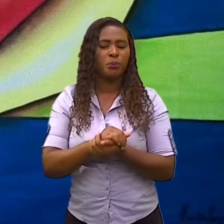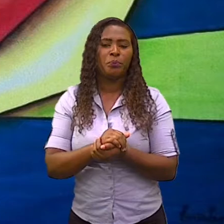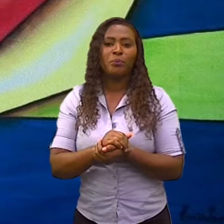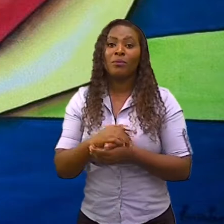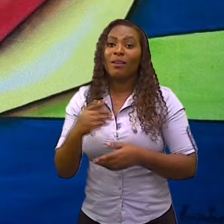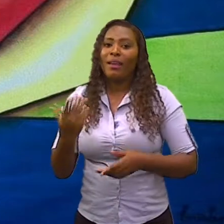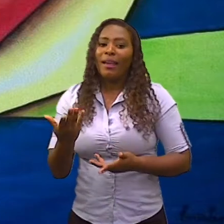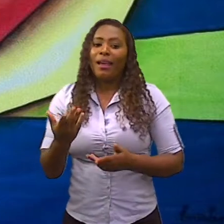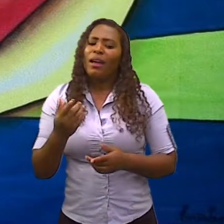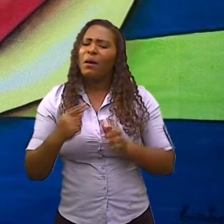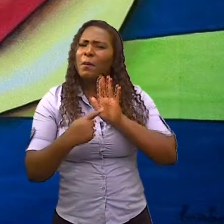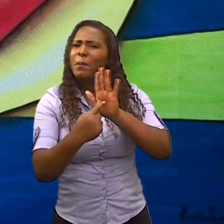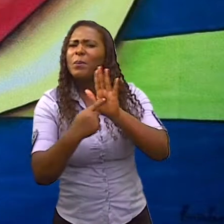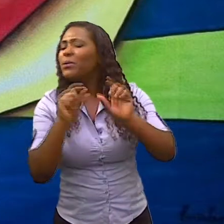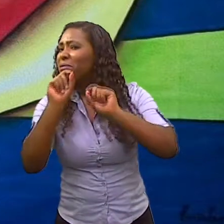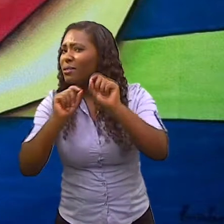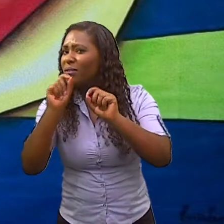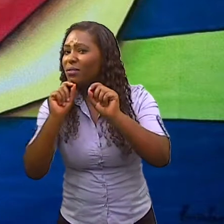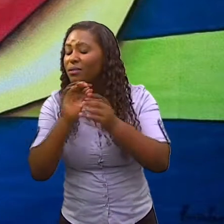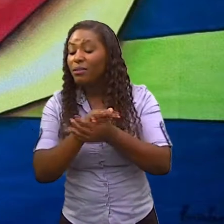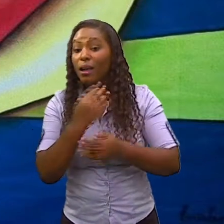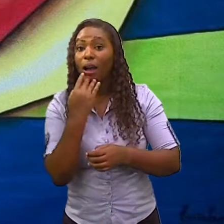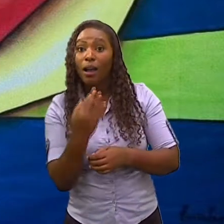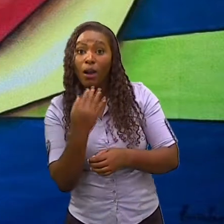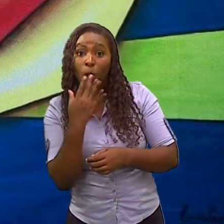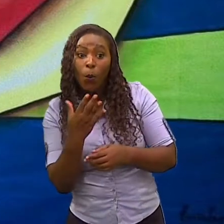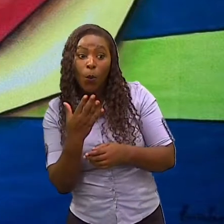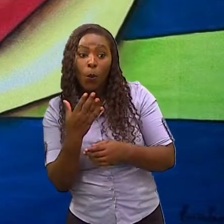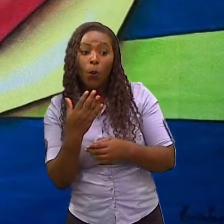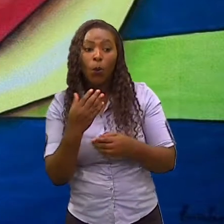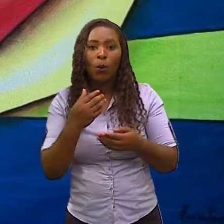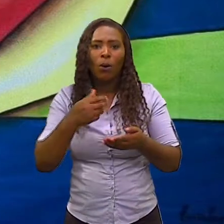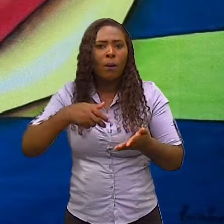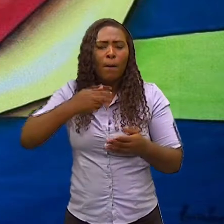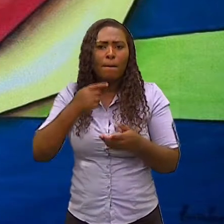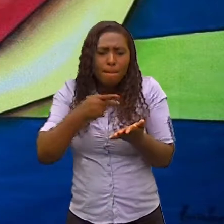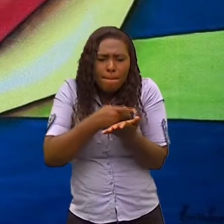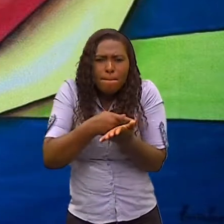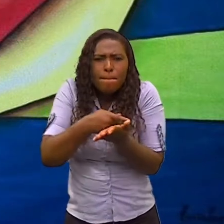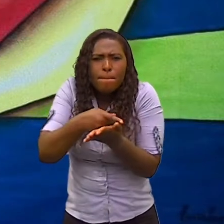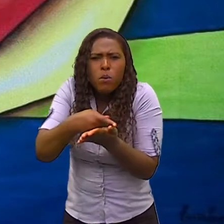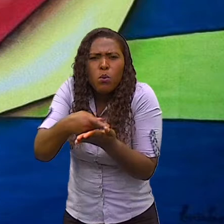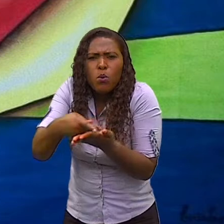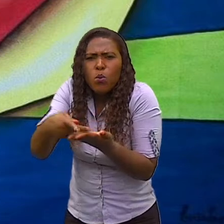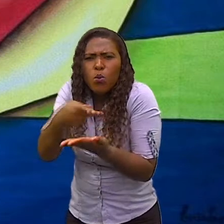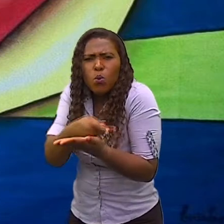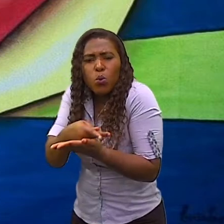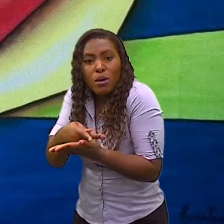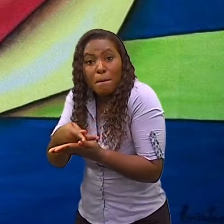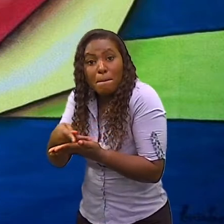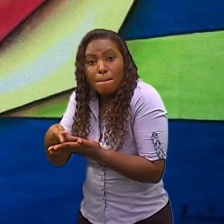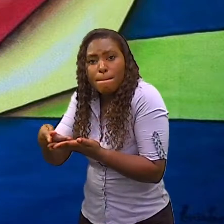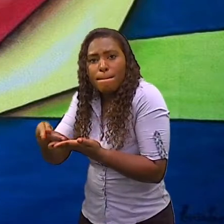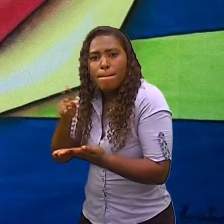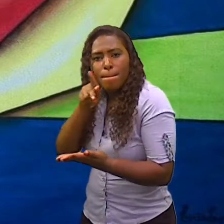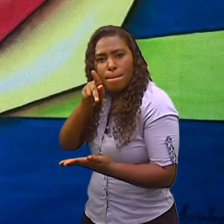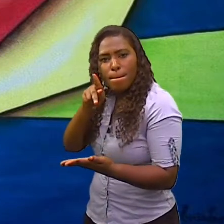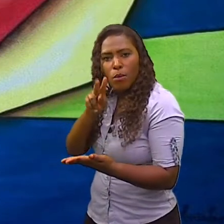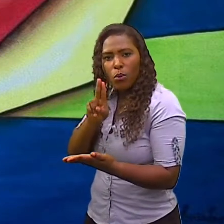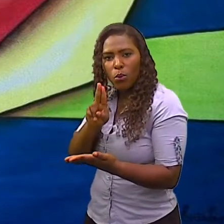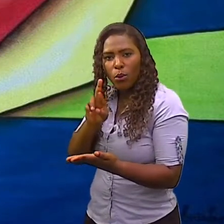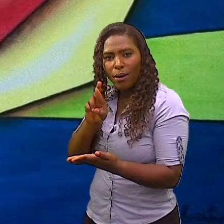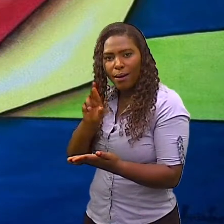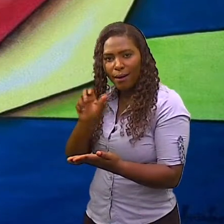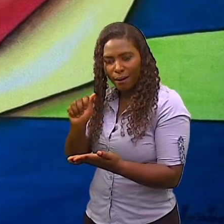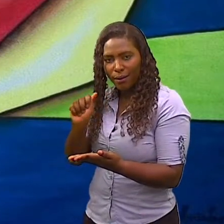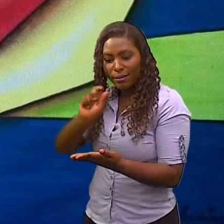emprego das cores puras, sem mistura. O que que é cor pura, sem mistura?